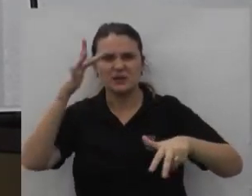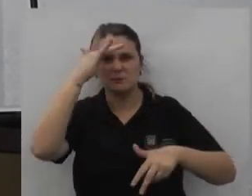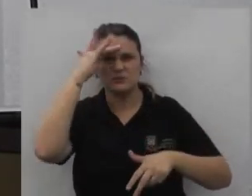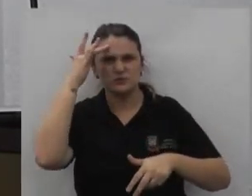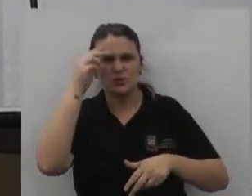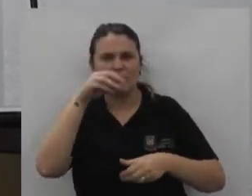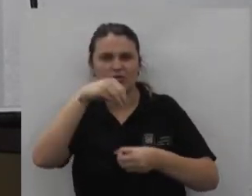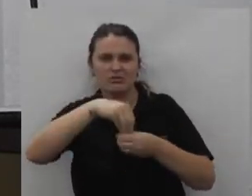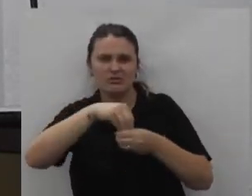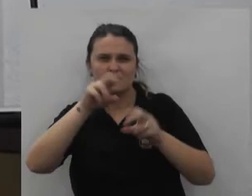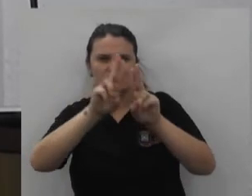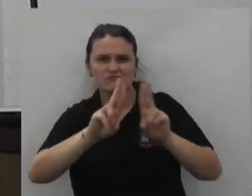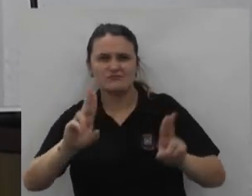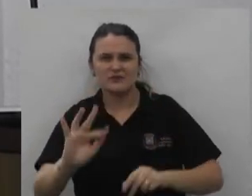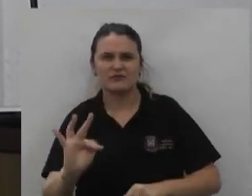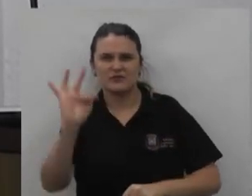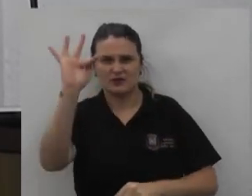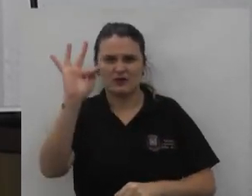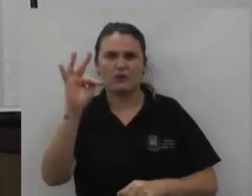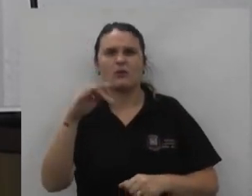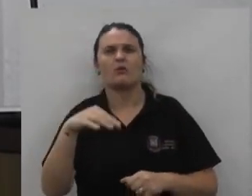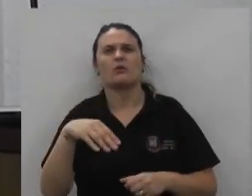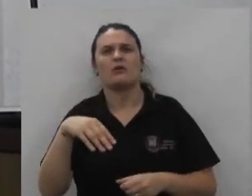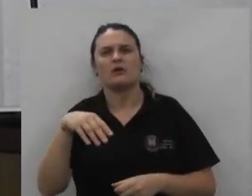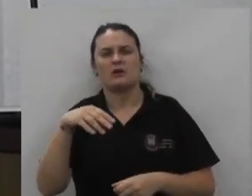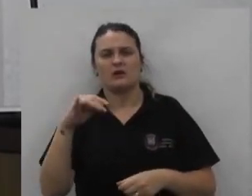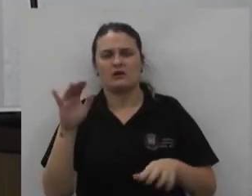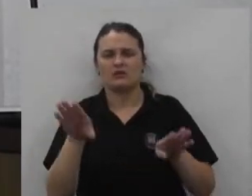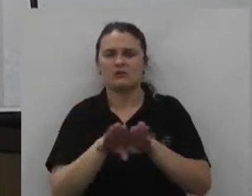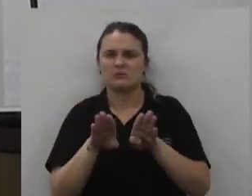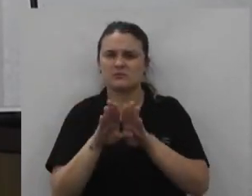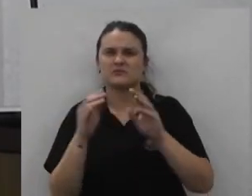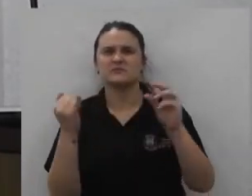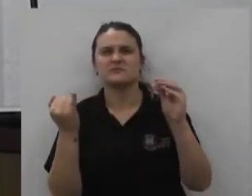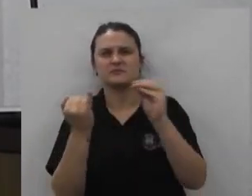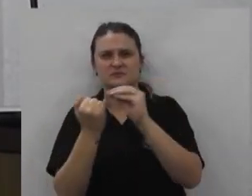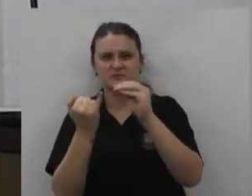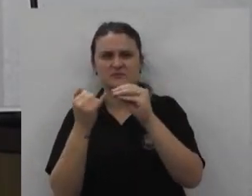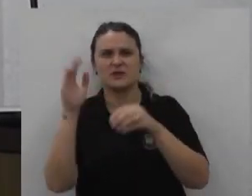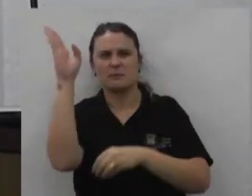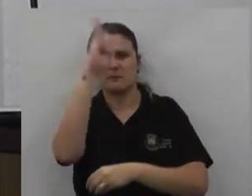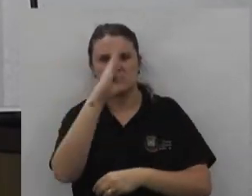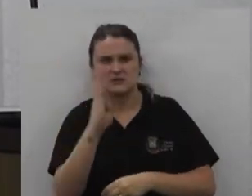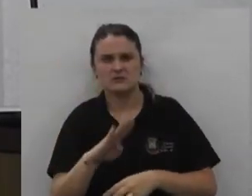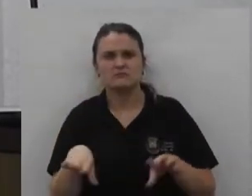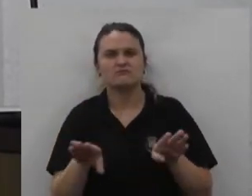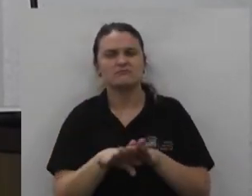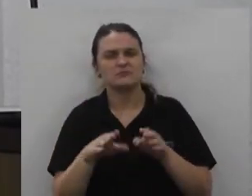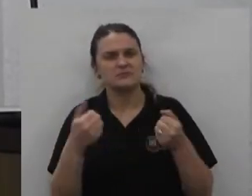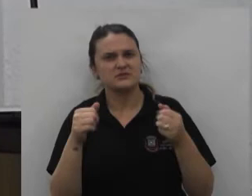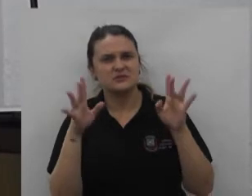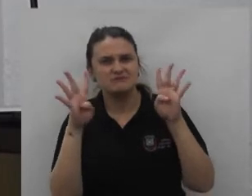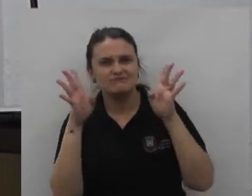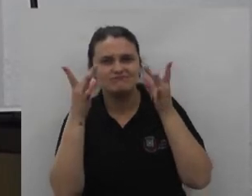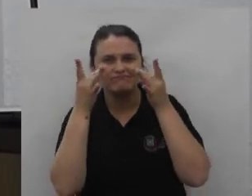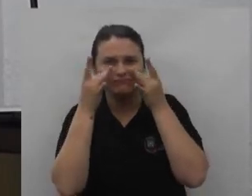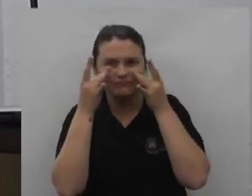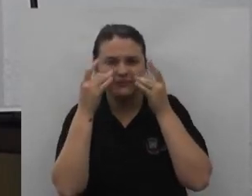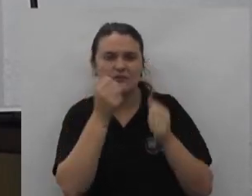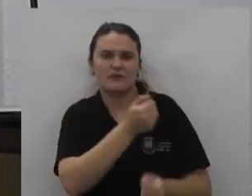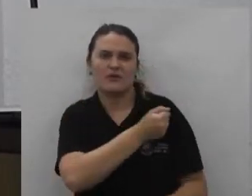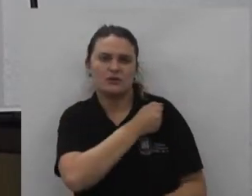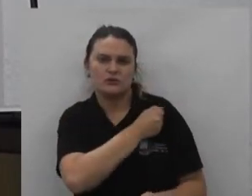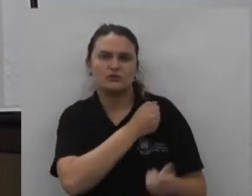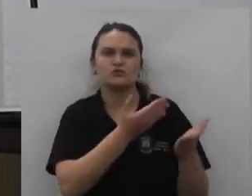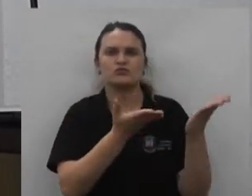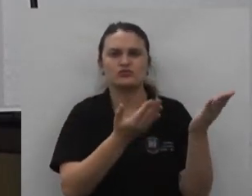nas universidades federais nos institutos federais do Brasil e temos que estar atentos os